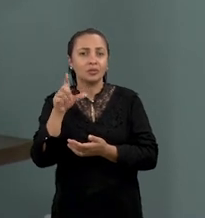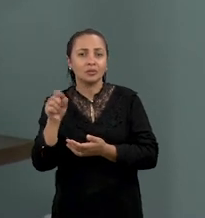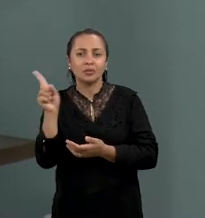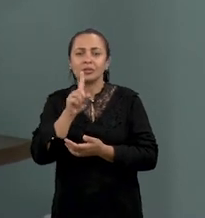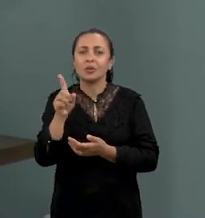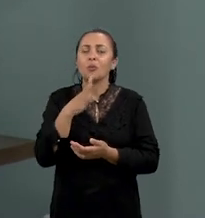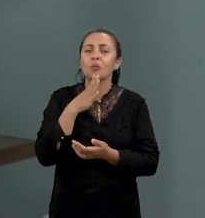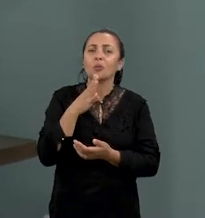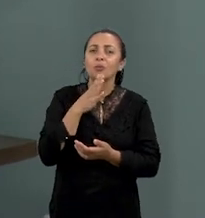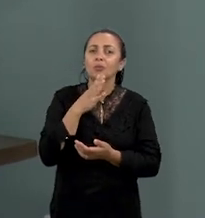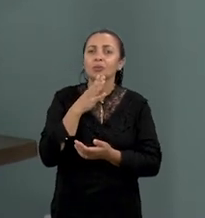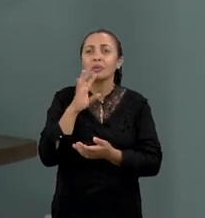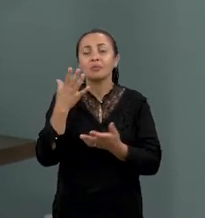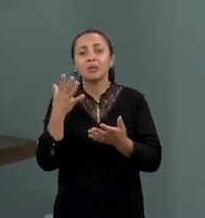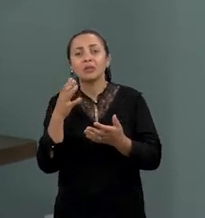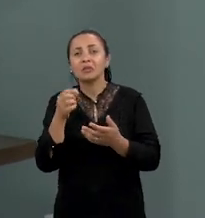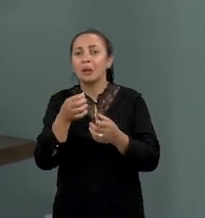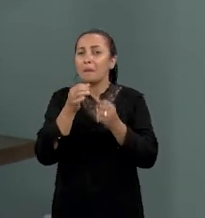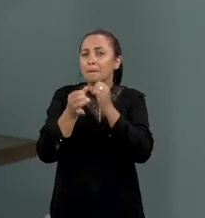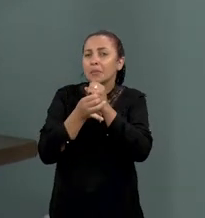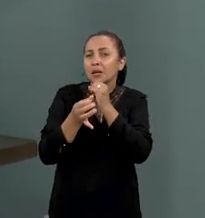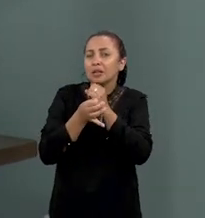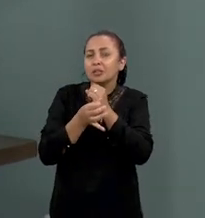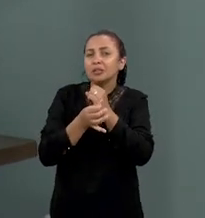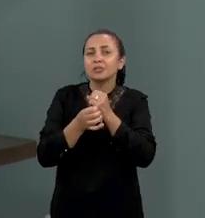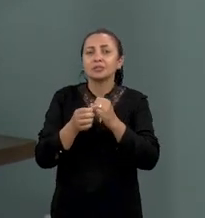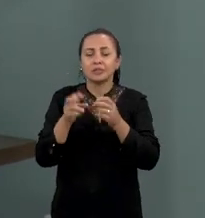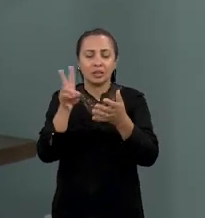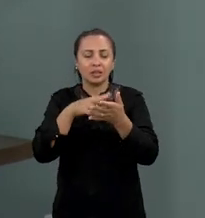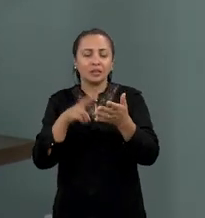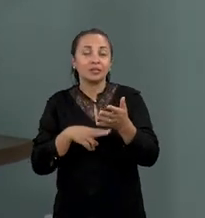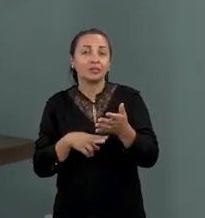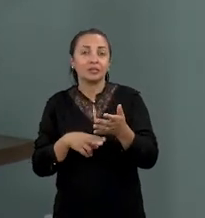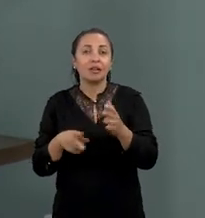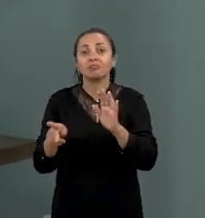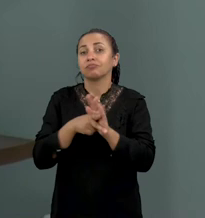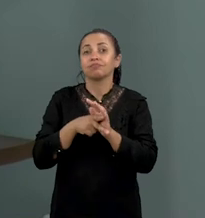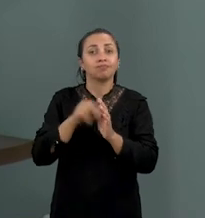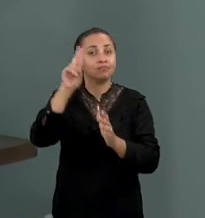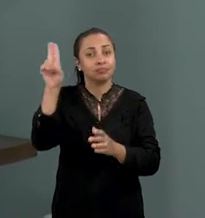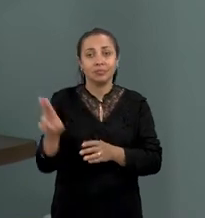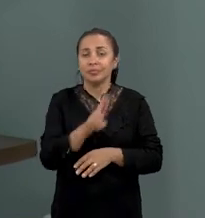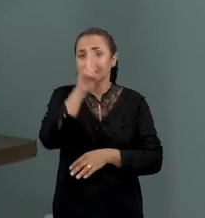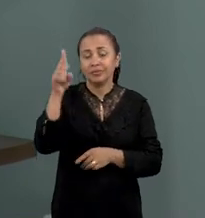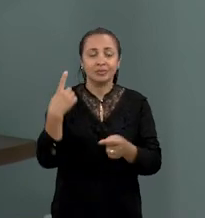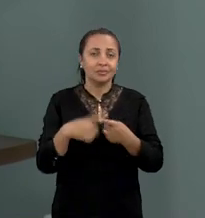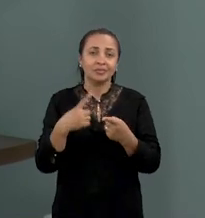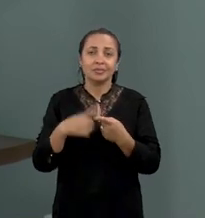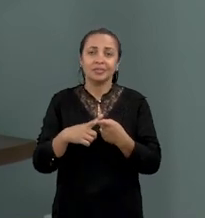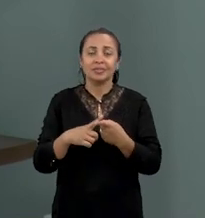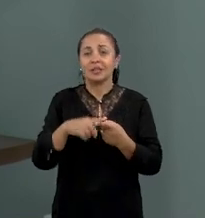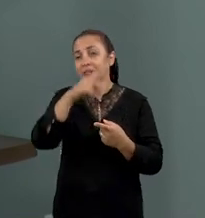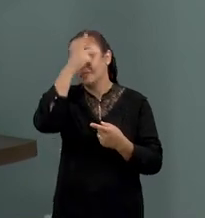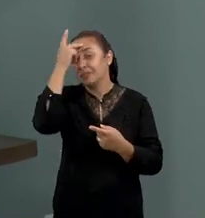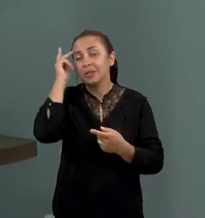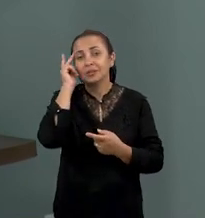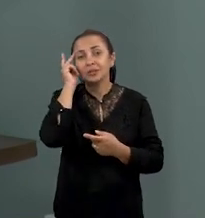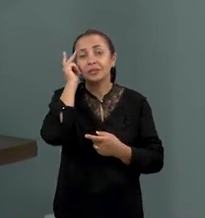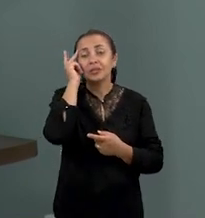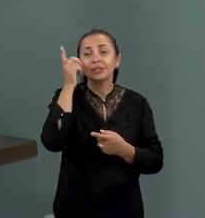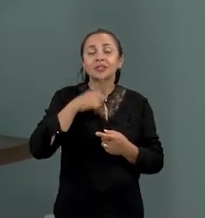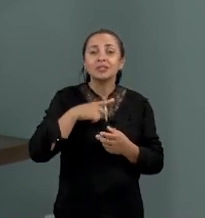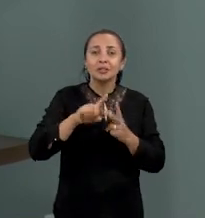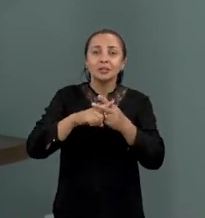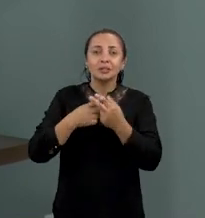conhecidos nem pela crítica, nem pelos críticos literários, nem pela própria universidade. Por quê? Porque são pessoas que têm uma